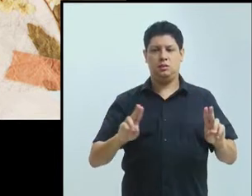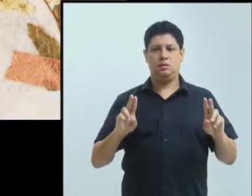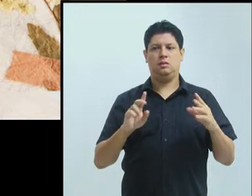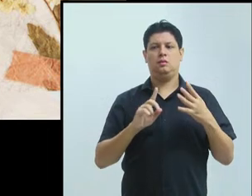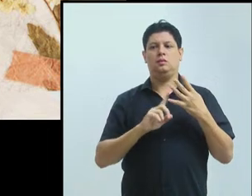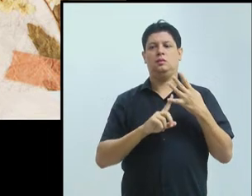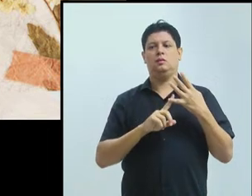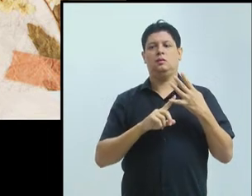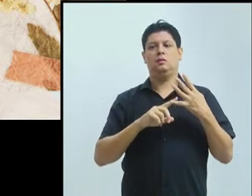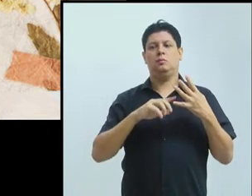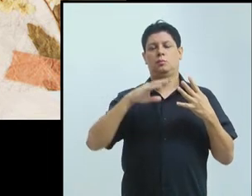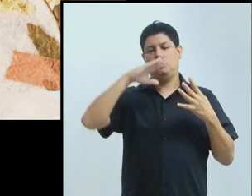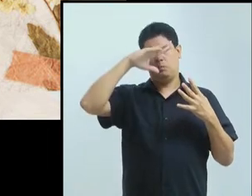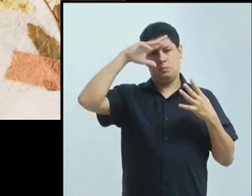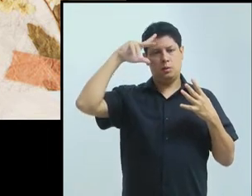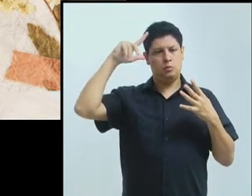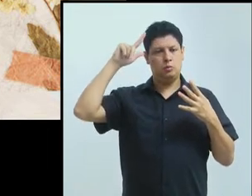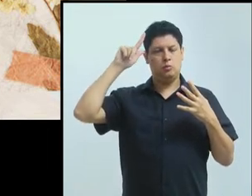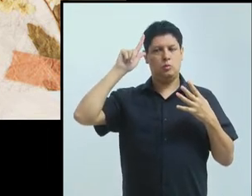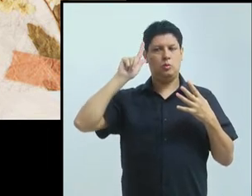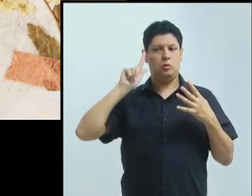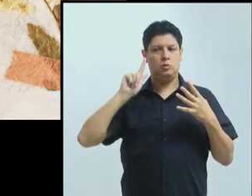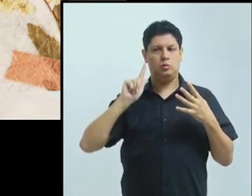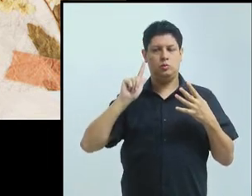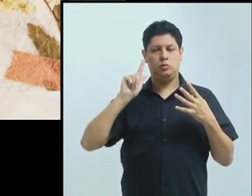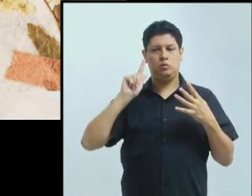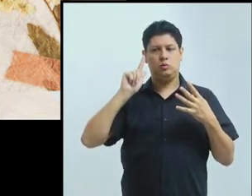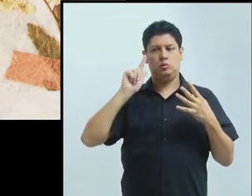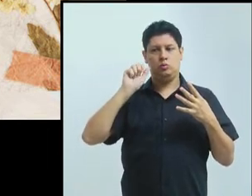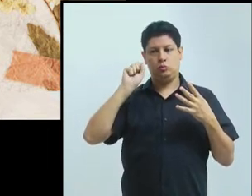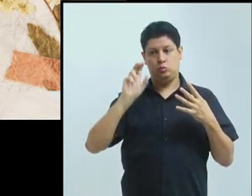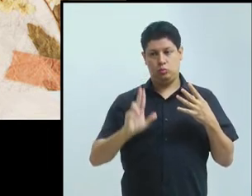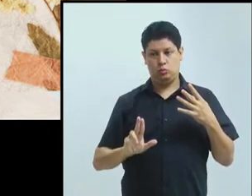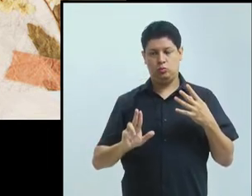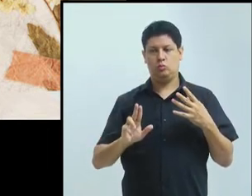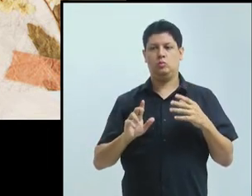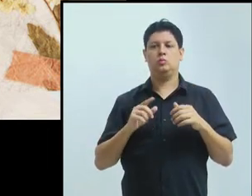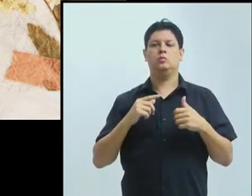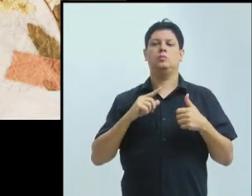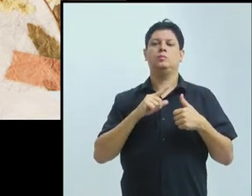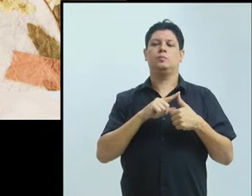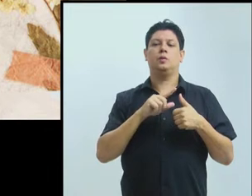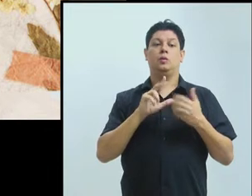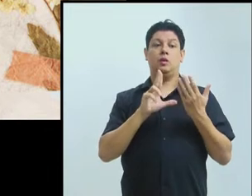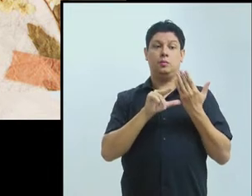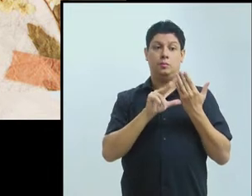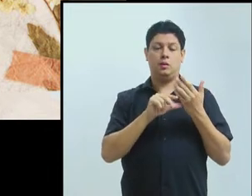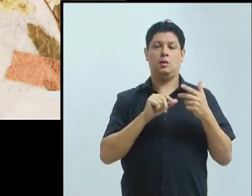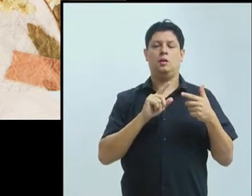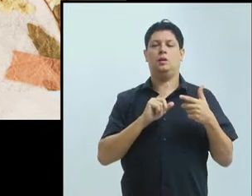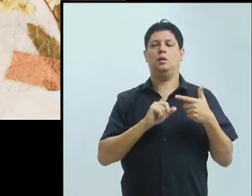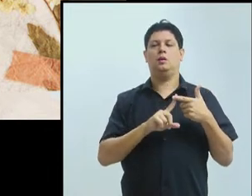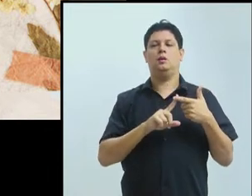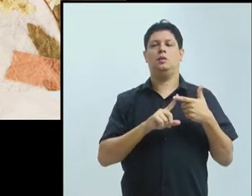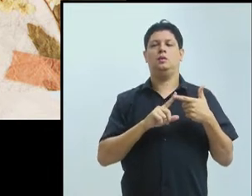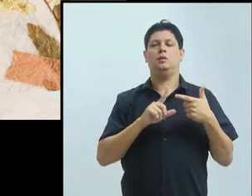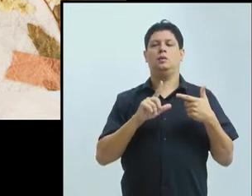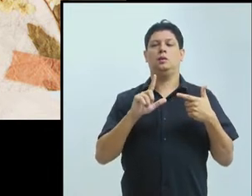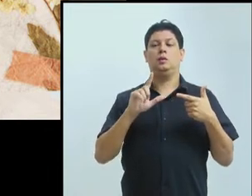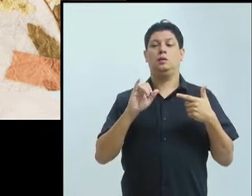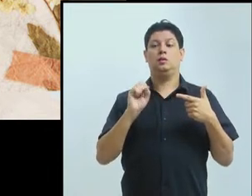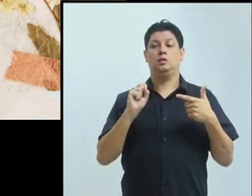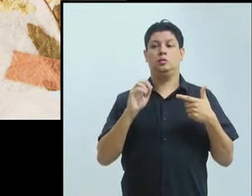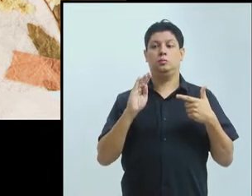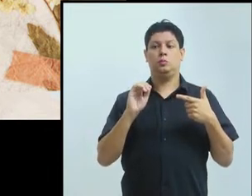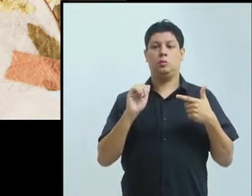Sul, nós, o FPA, à Universidade Nova de Lisboa, e agora também um acordo recente que foi